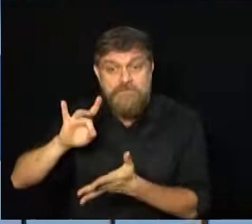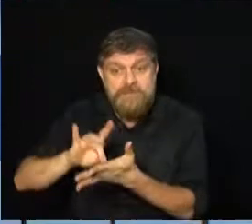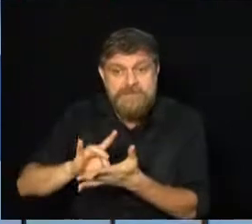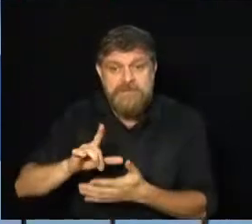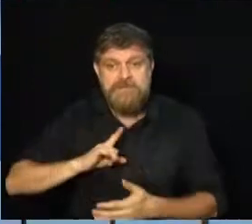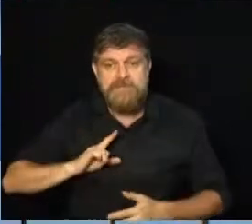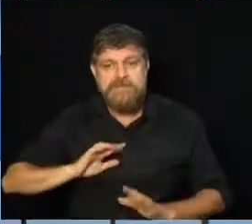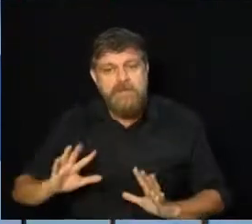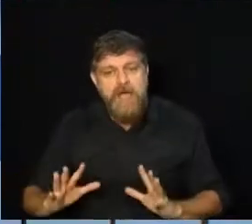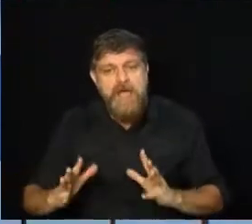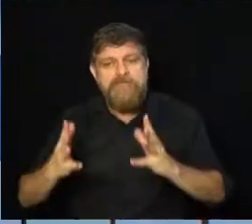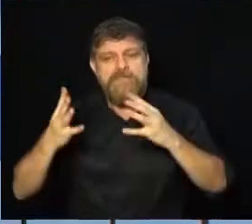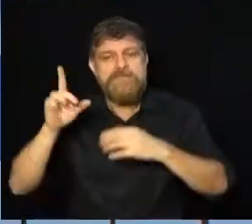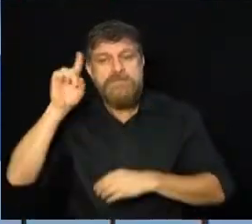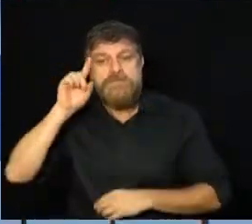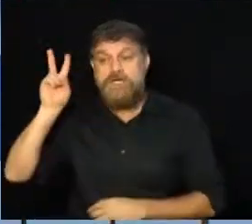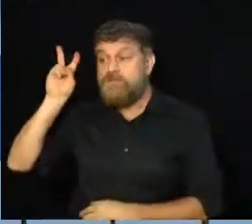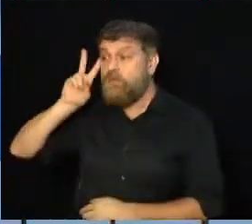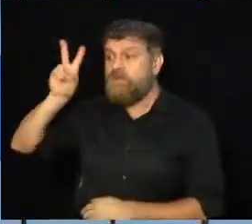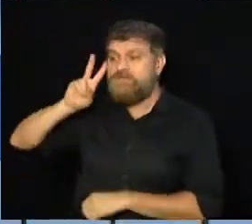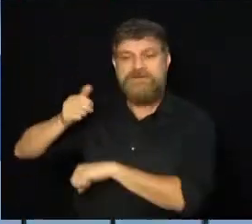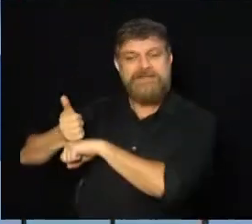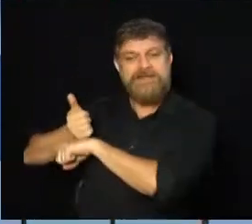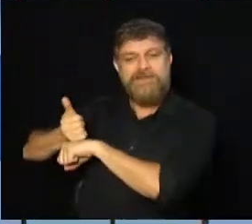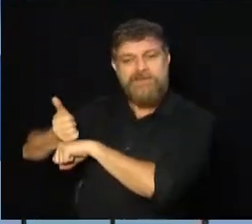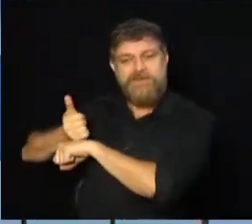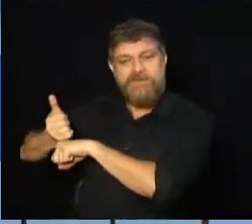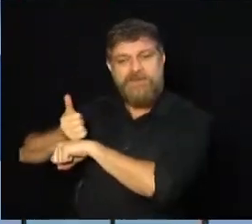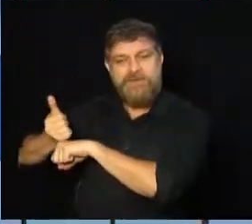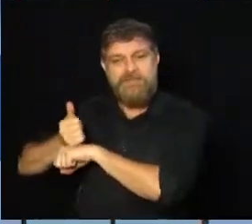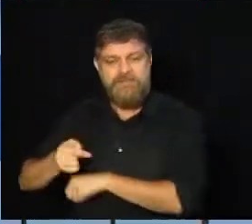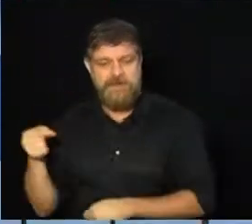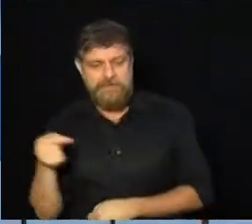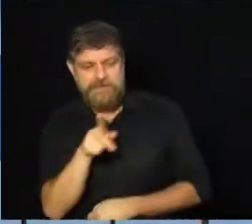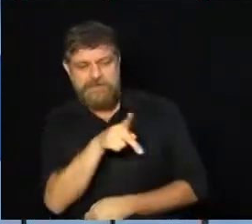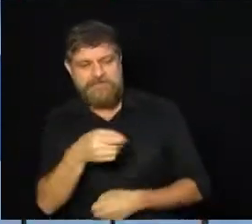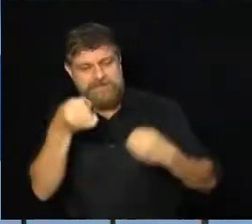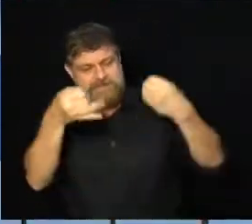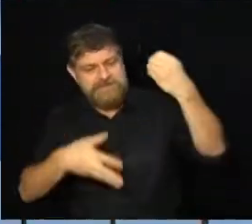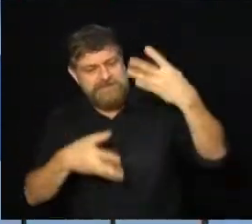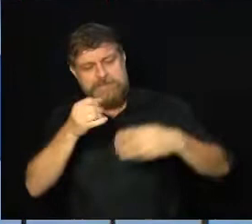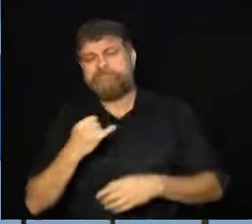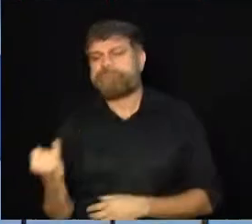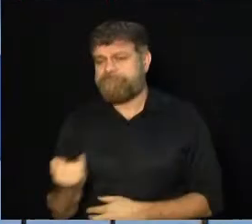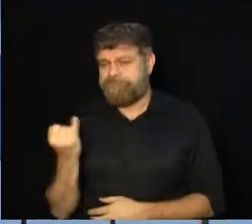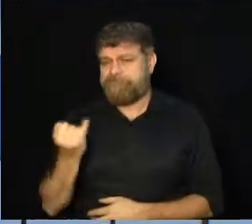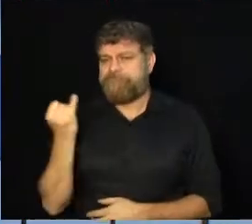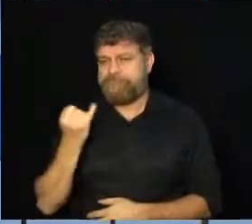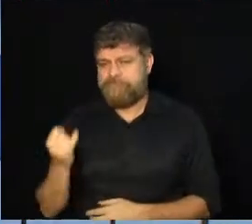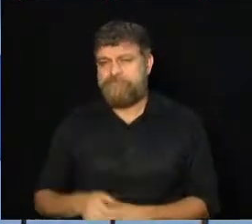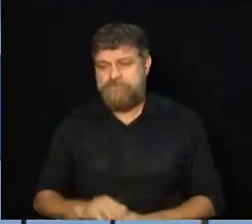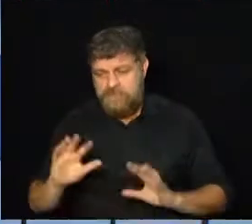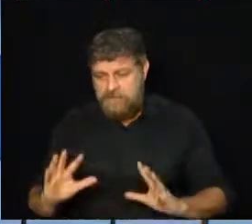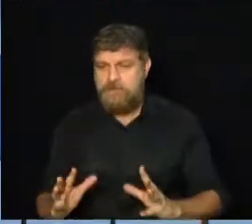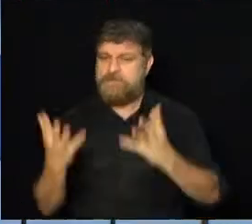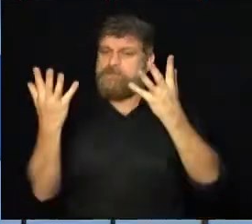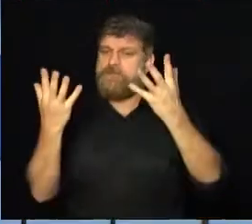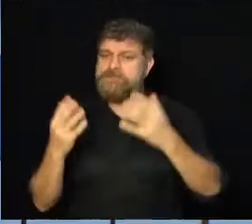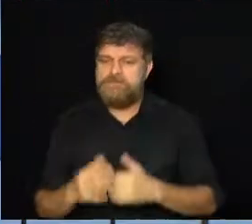Municipal do Historiador. O parlamentar justifica a importância dessa celebração.